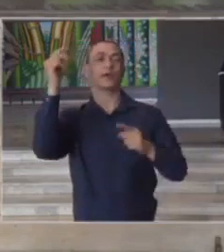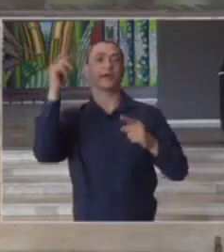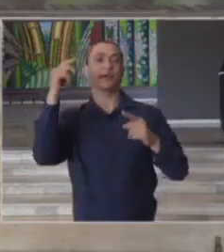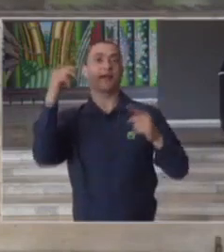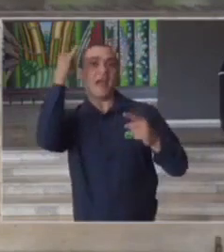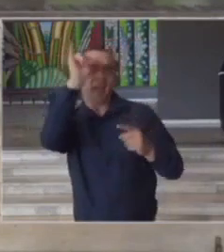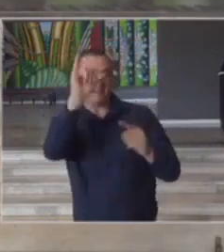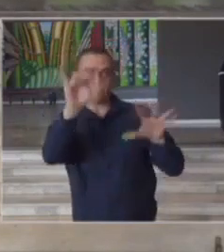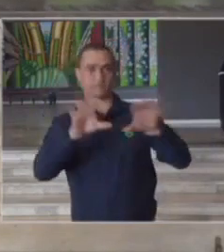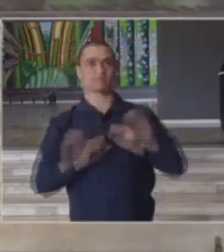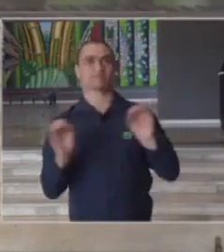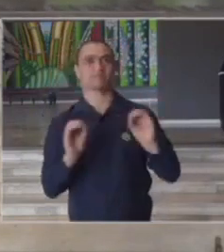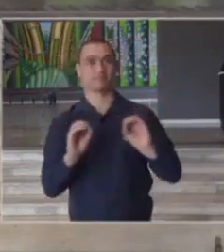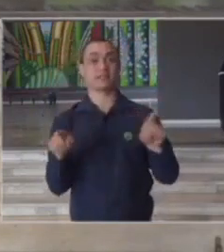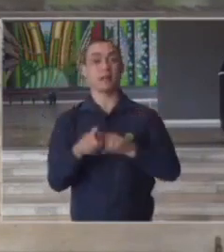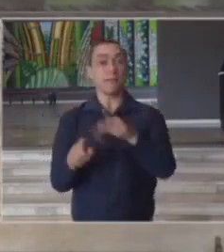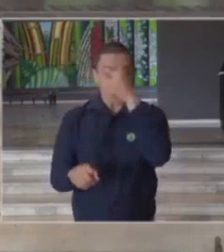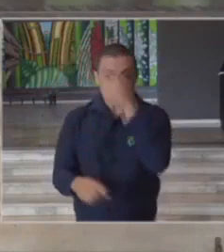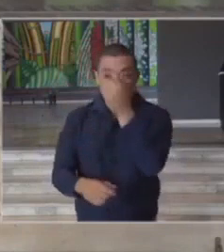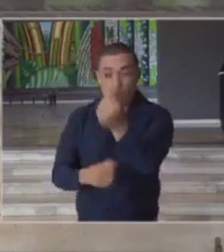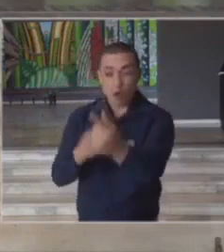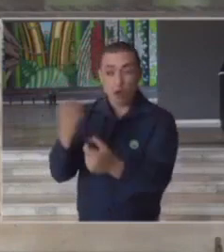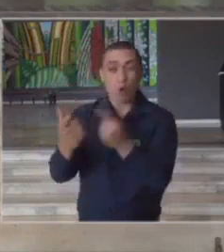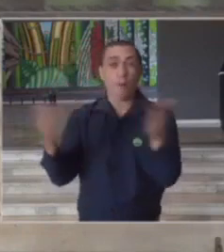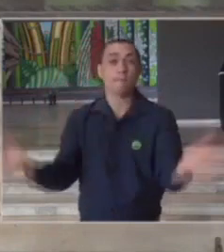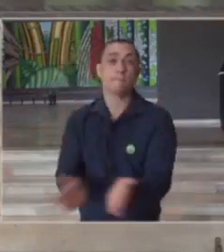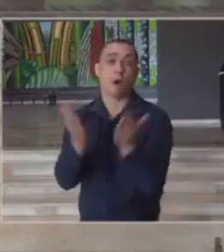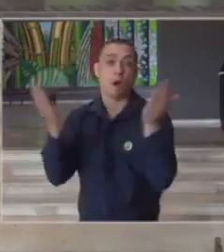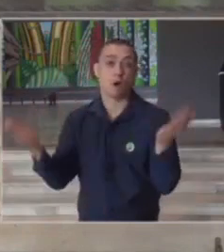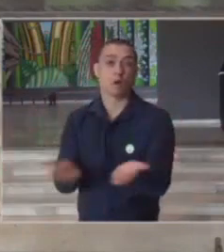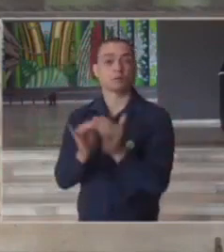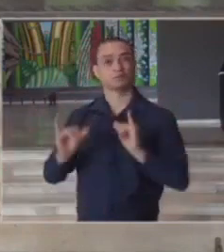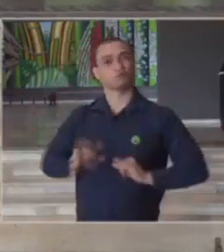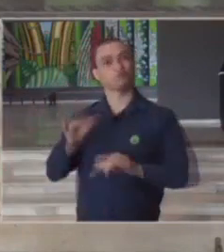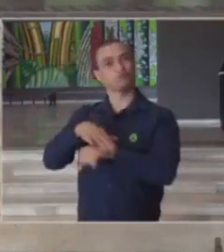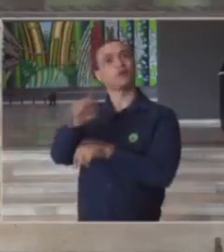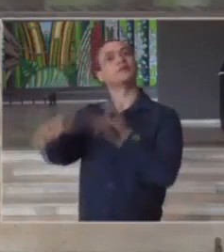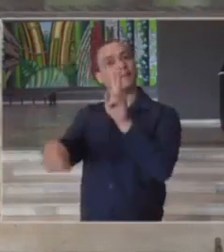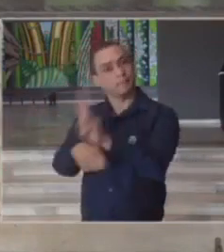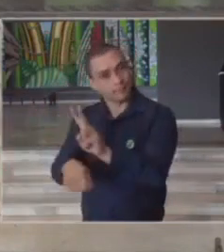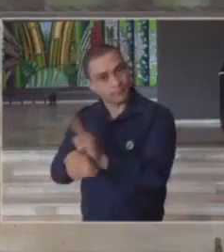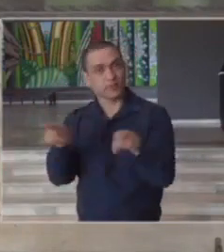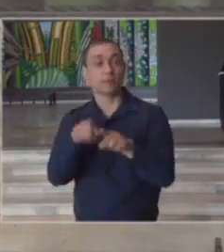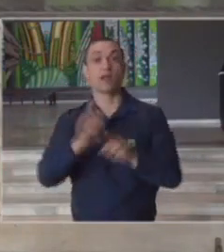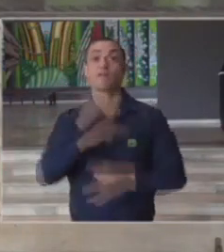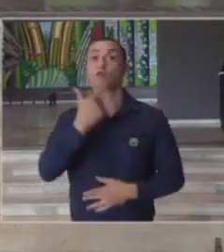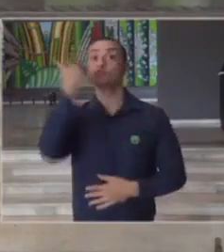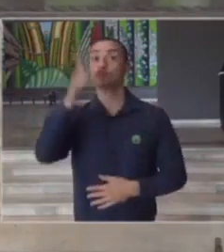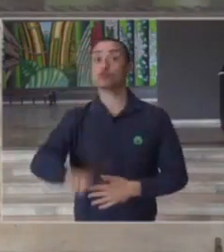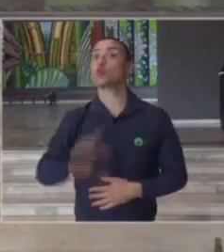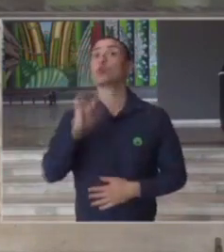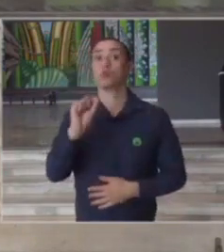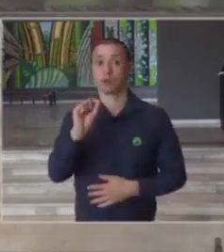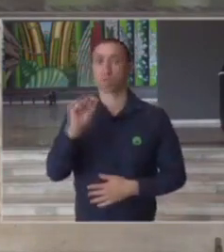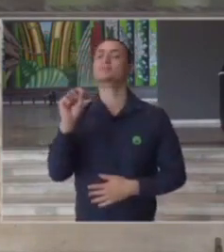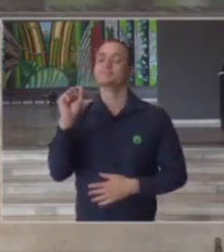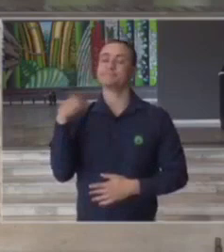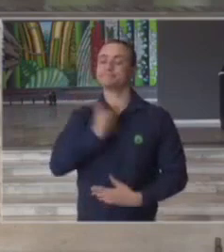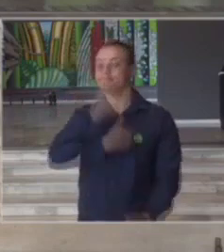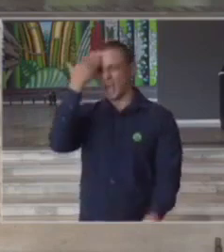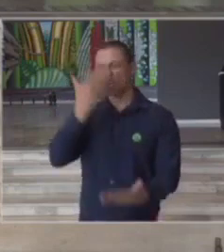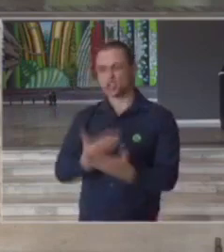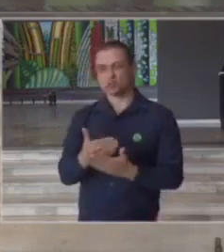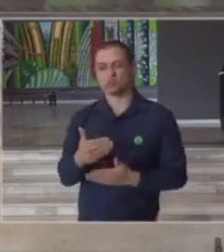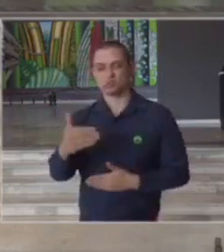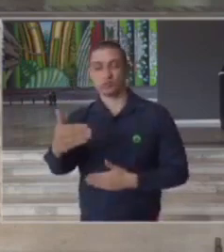risco e aos mais pobres e mais vulneráveis eu volto a mencionar que nós acreditamos que num